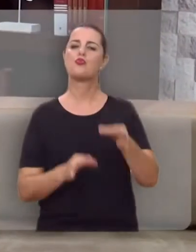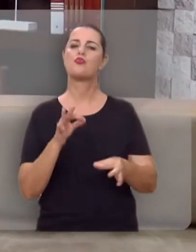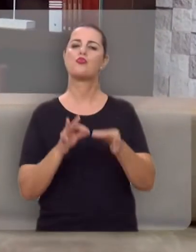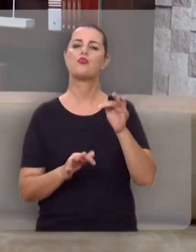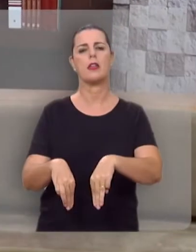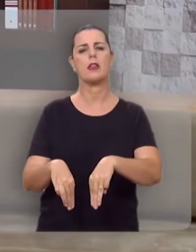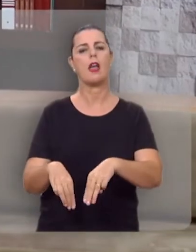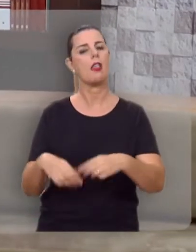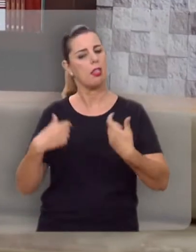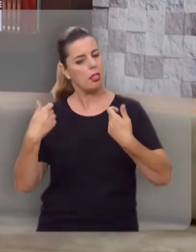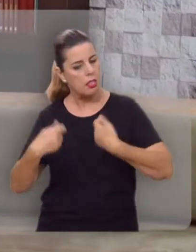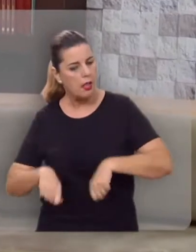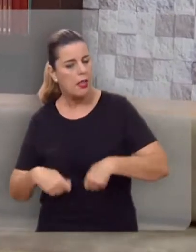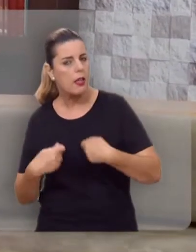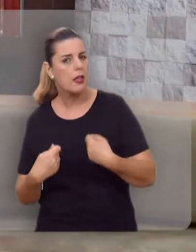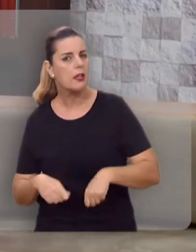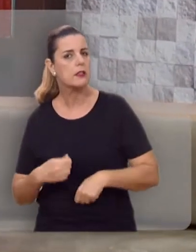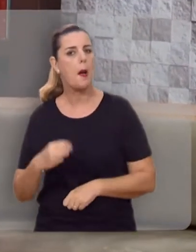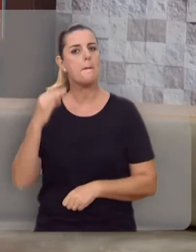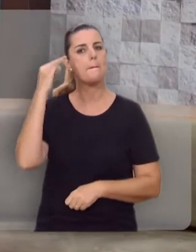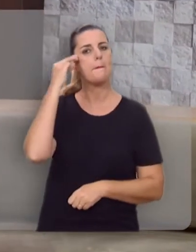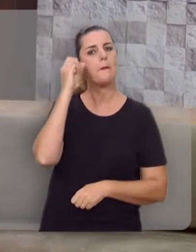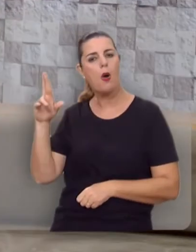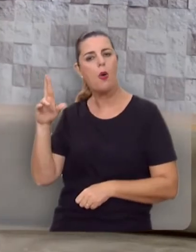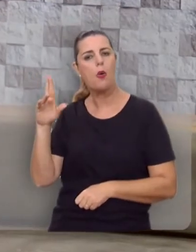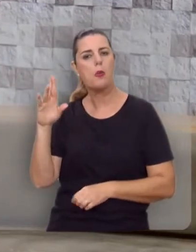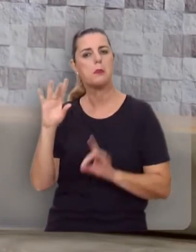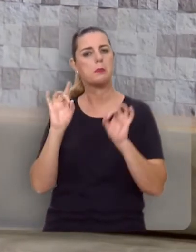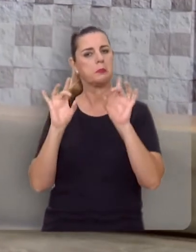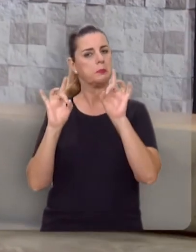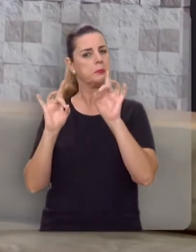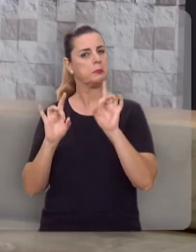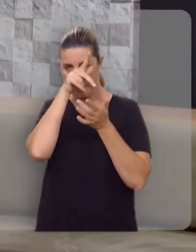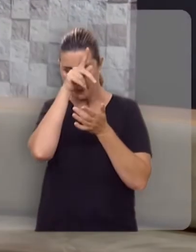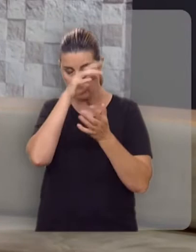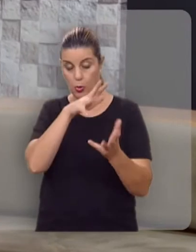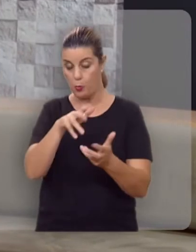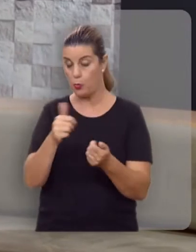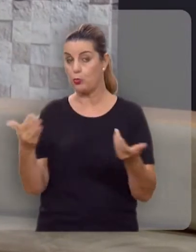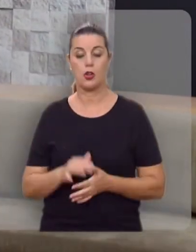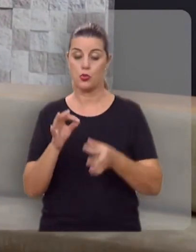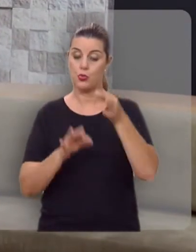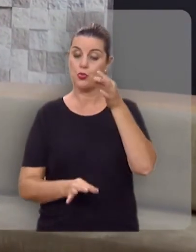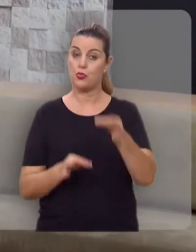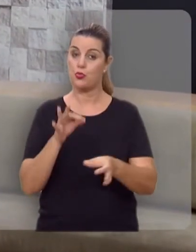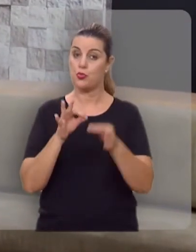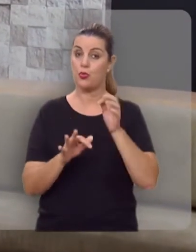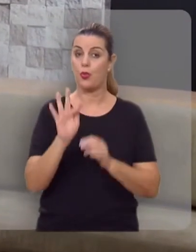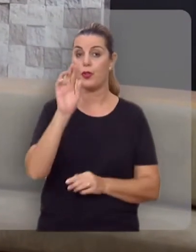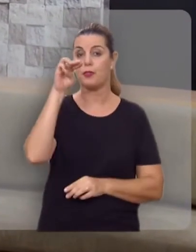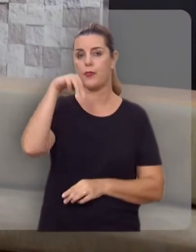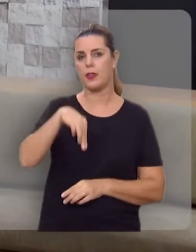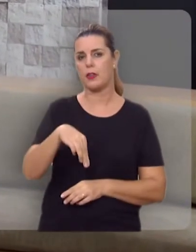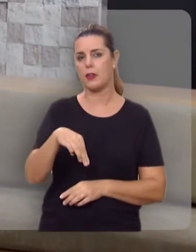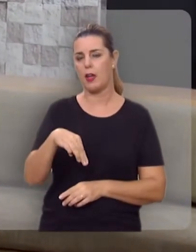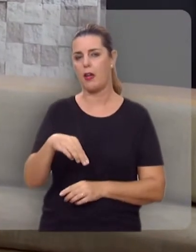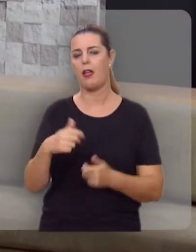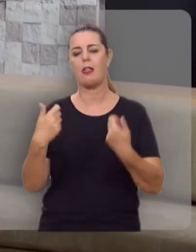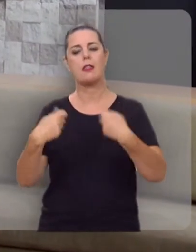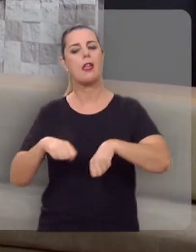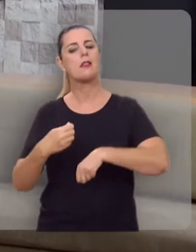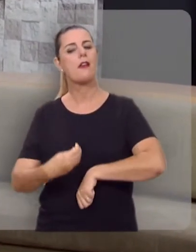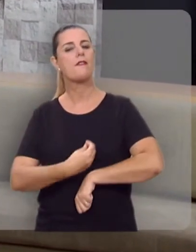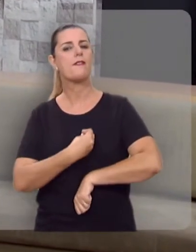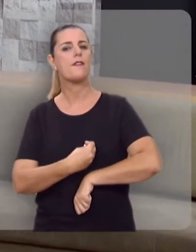O juízo final é uma necessidade moral absoluta no mundo de hoje. O juízo final é uma necessidade